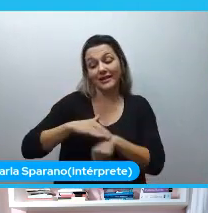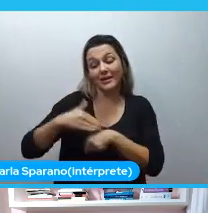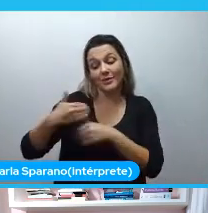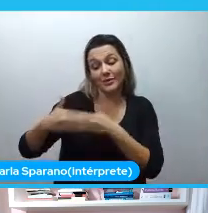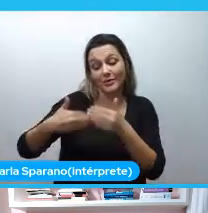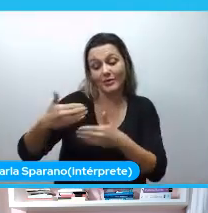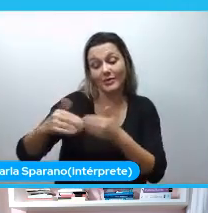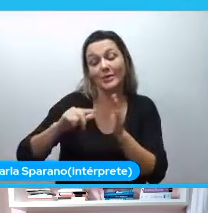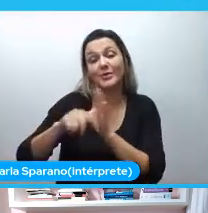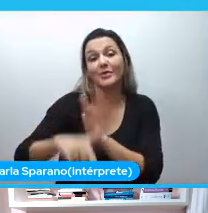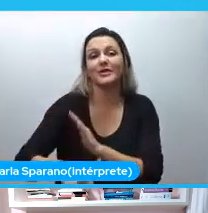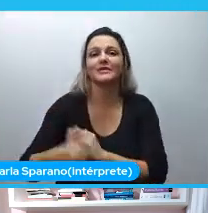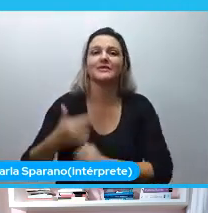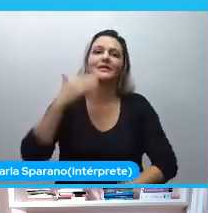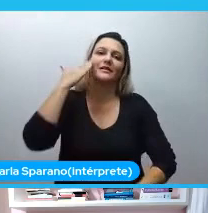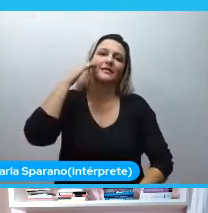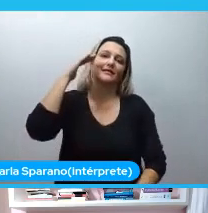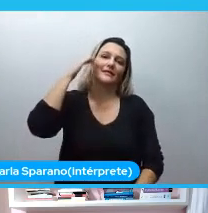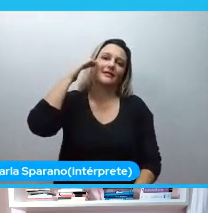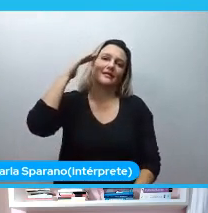Eu consegui entender que